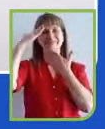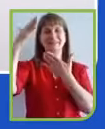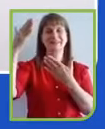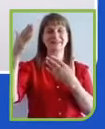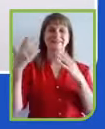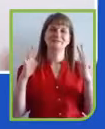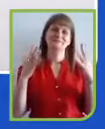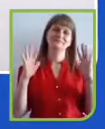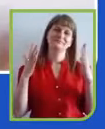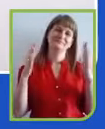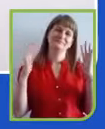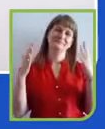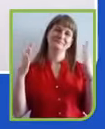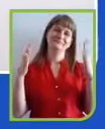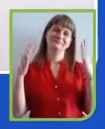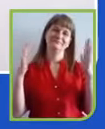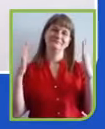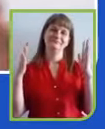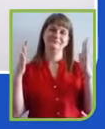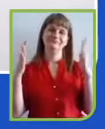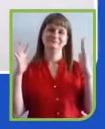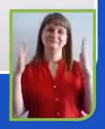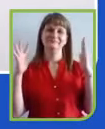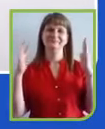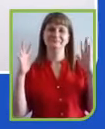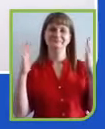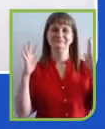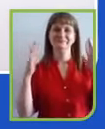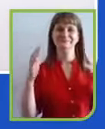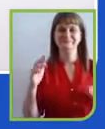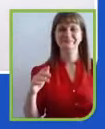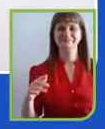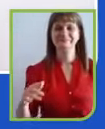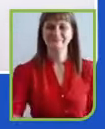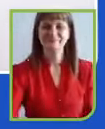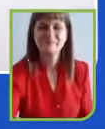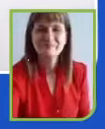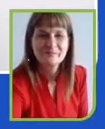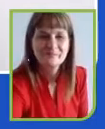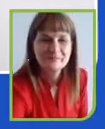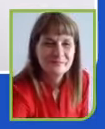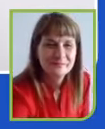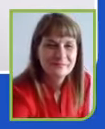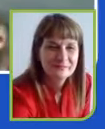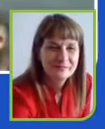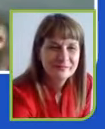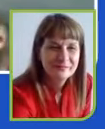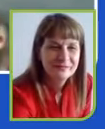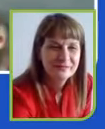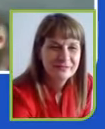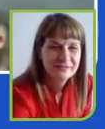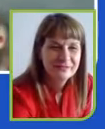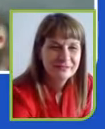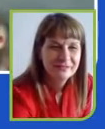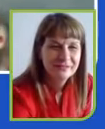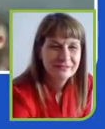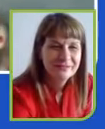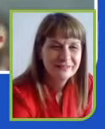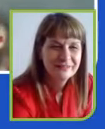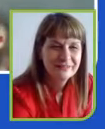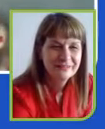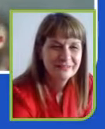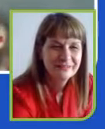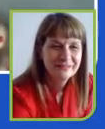isso. Por favor. É que a Silvana fica tão quietinha que a gente acaba não se lembrando dela, mas ela é uma personagem